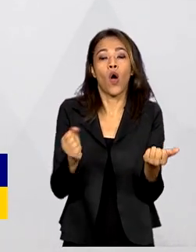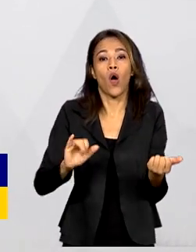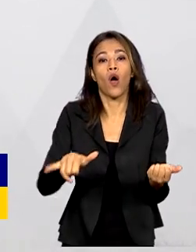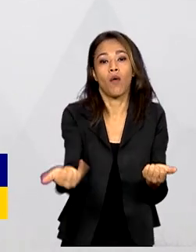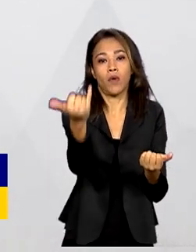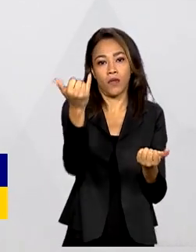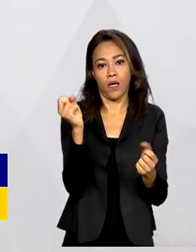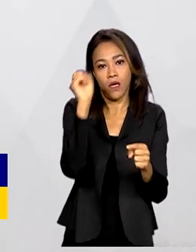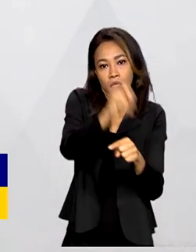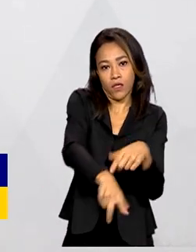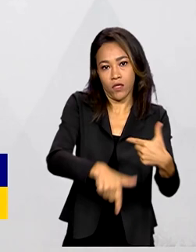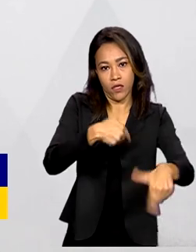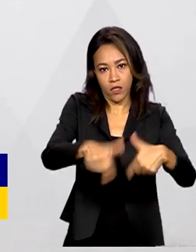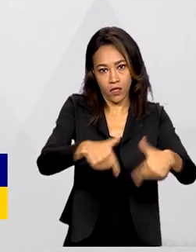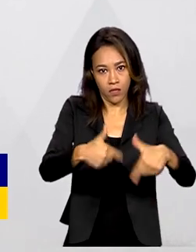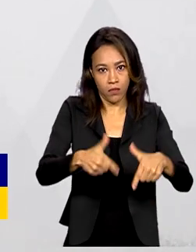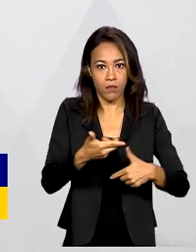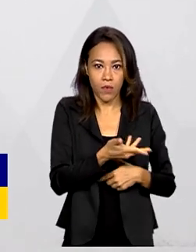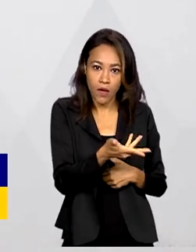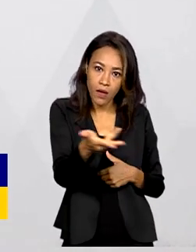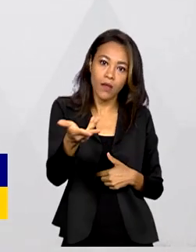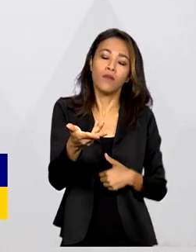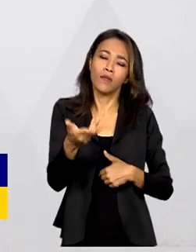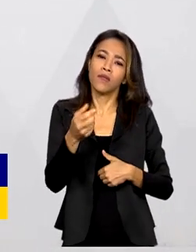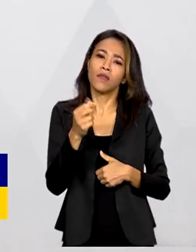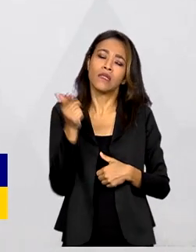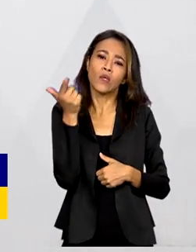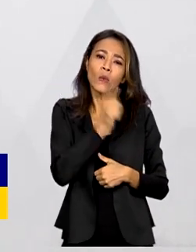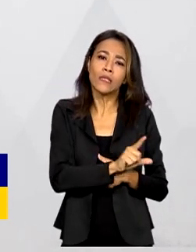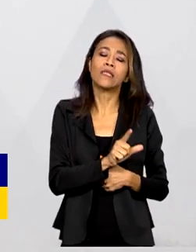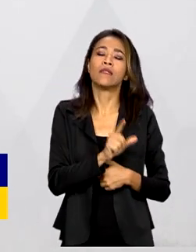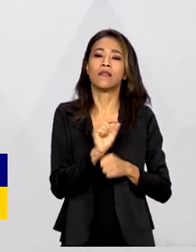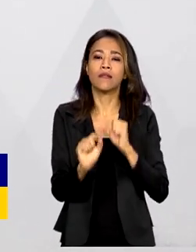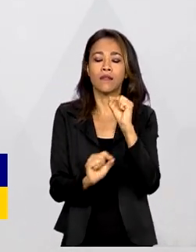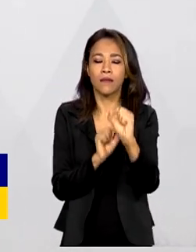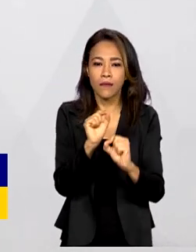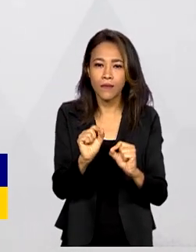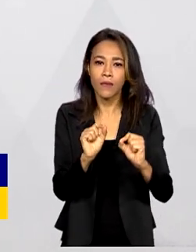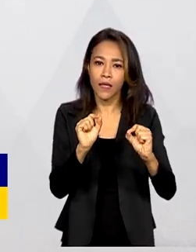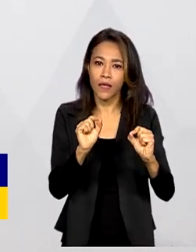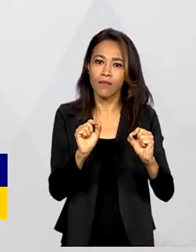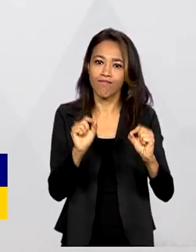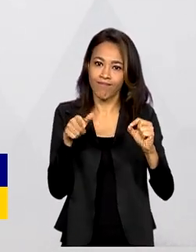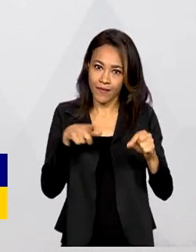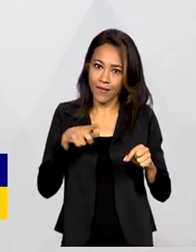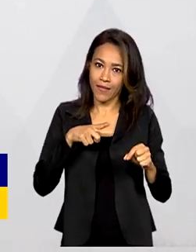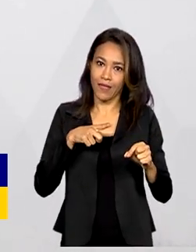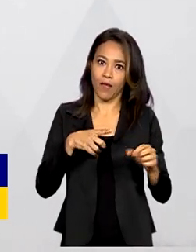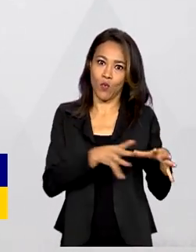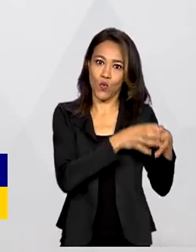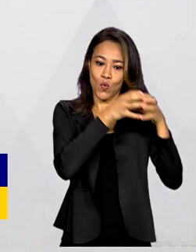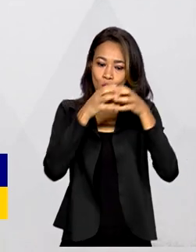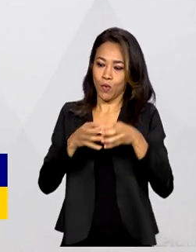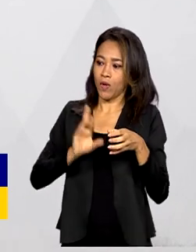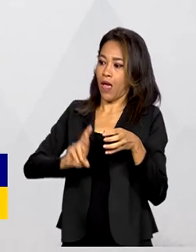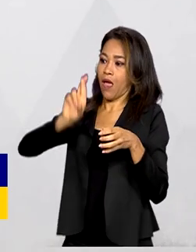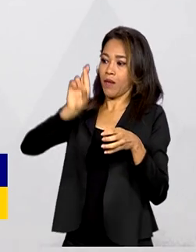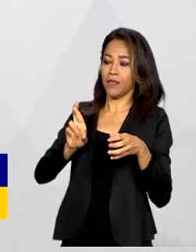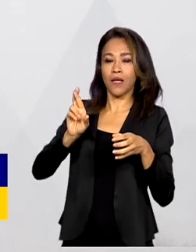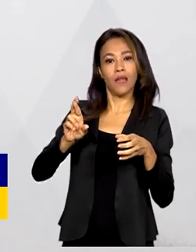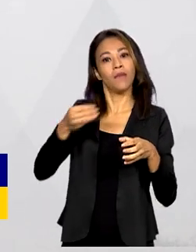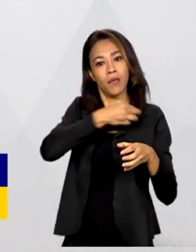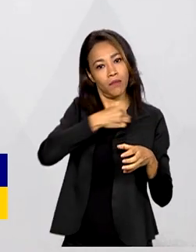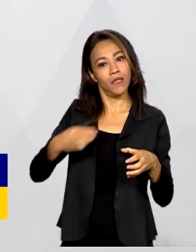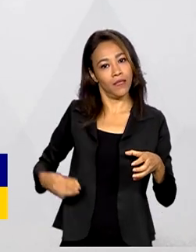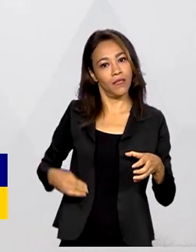um tipo de reindustrialização compatível com a agenda bem representada aqui pela Marina Silva,